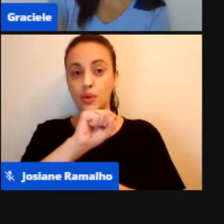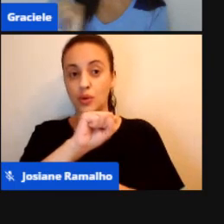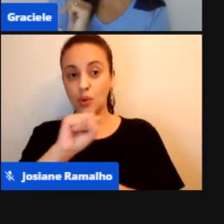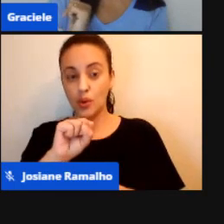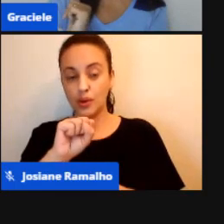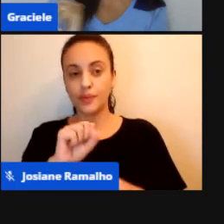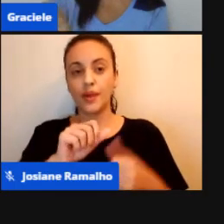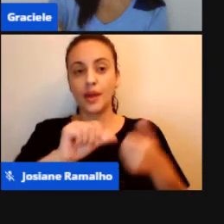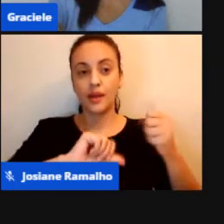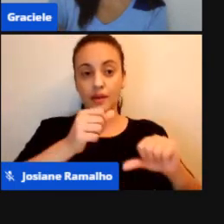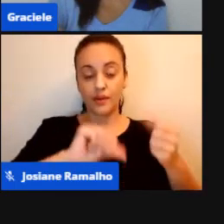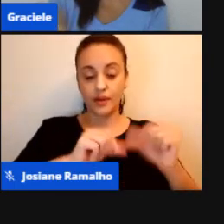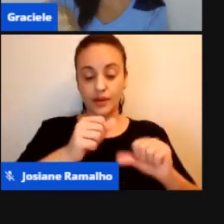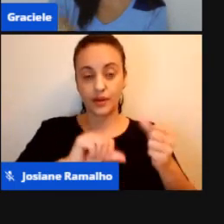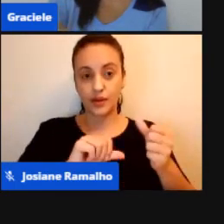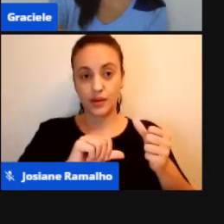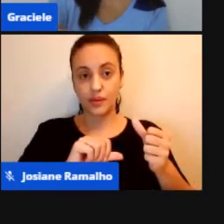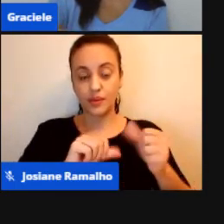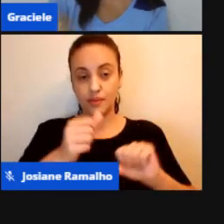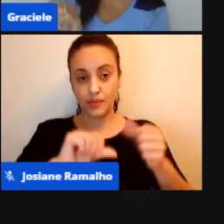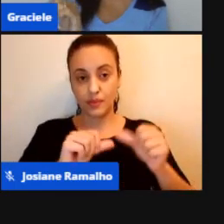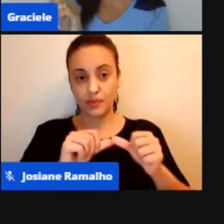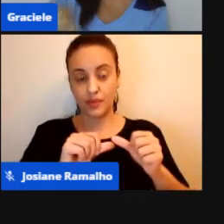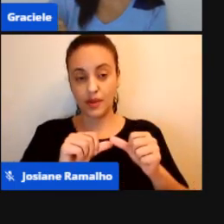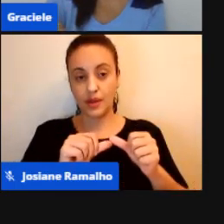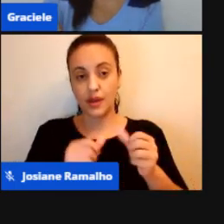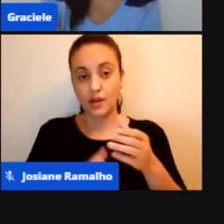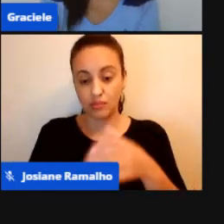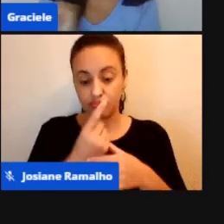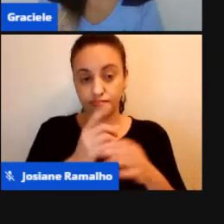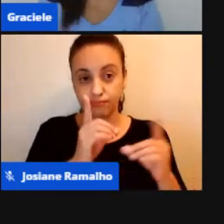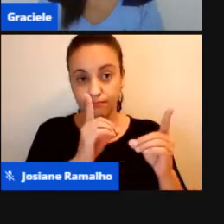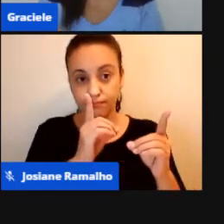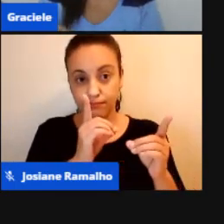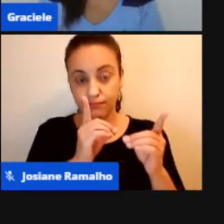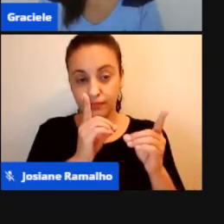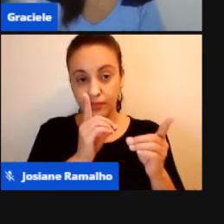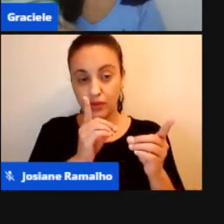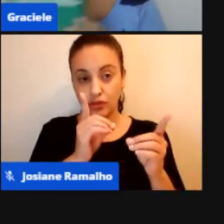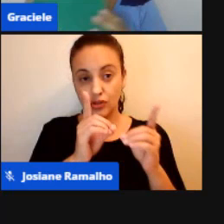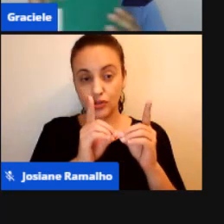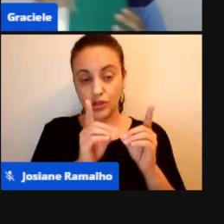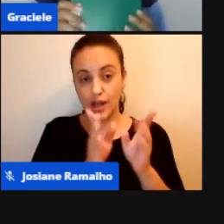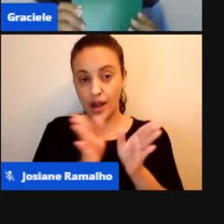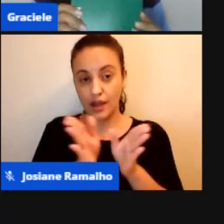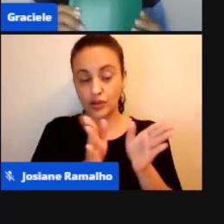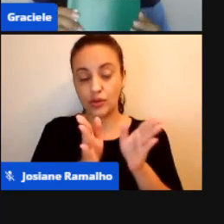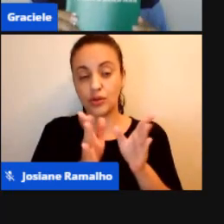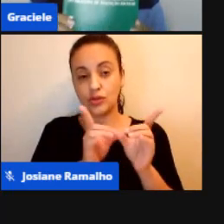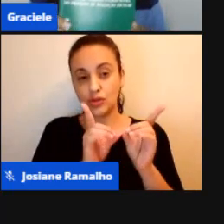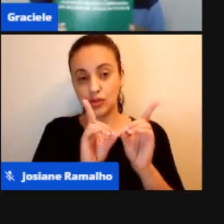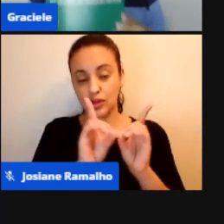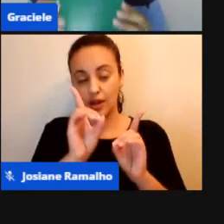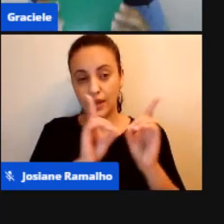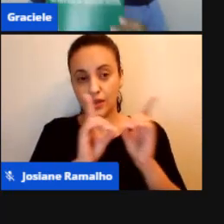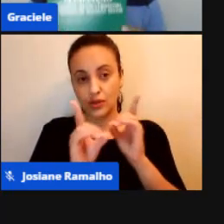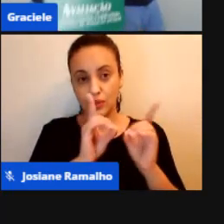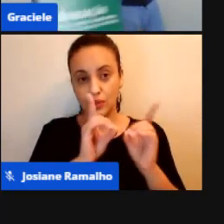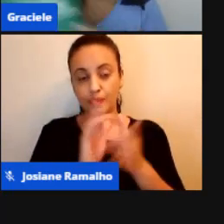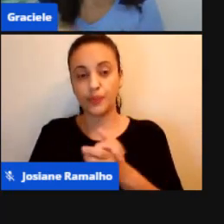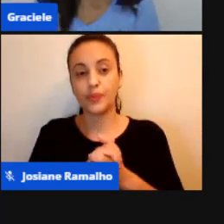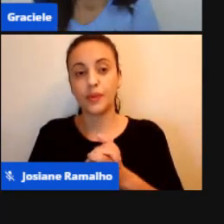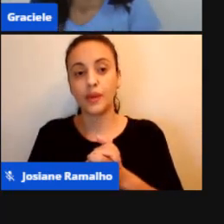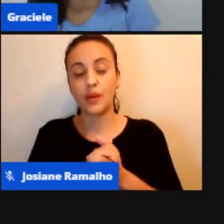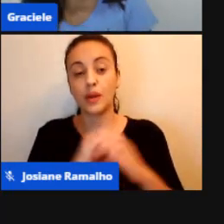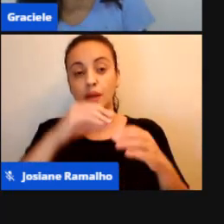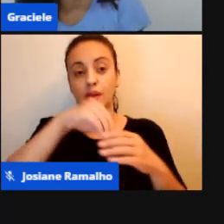Concepção Dialética Libertadora Do processo De avaliação Escolar Professor Celso Vasconcelo Ele